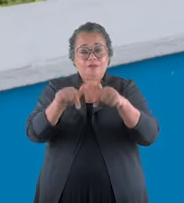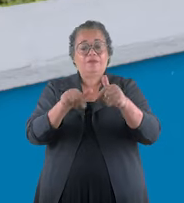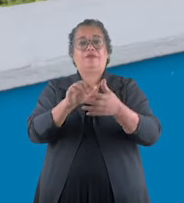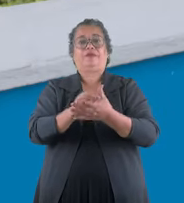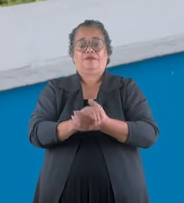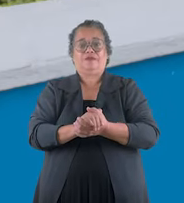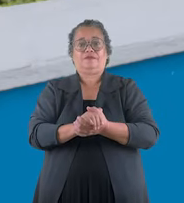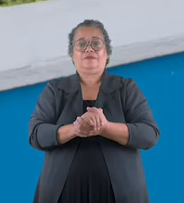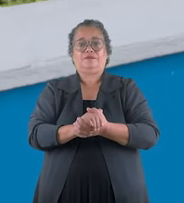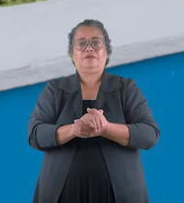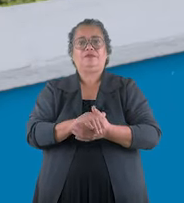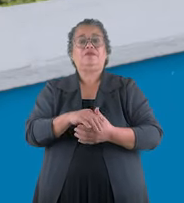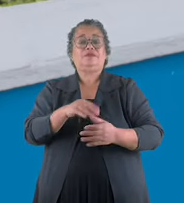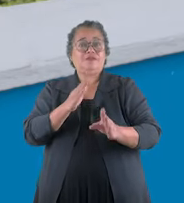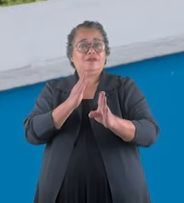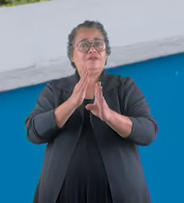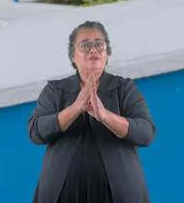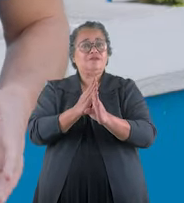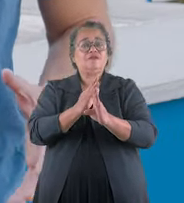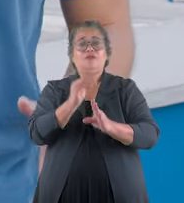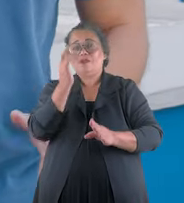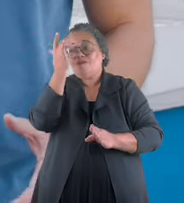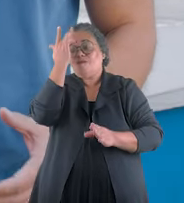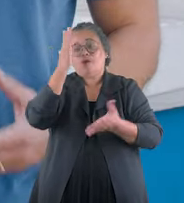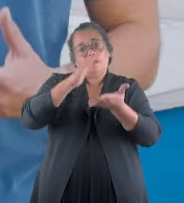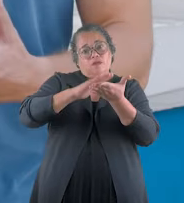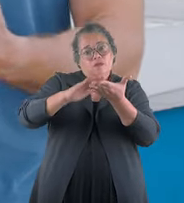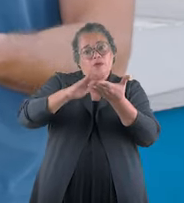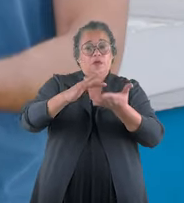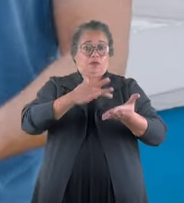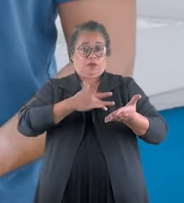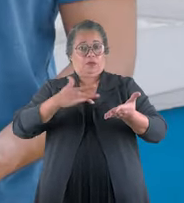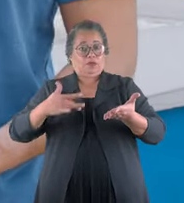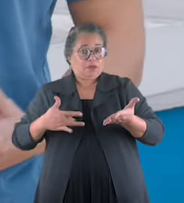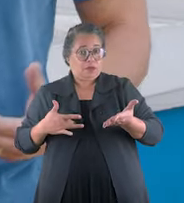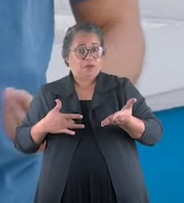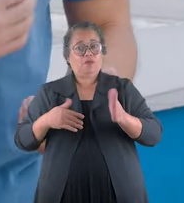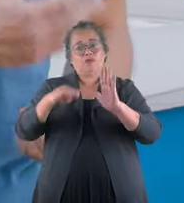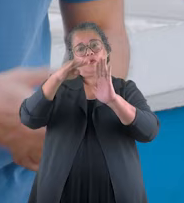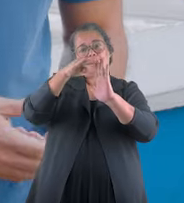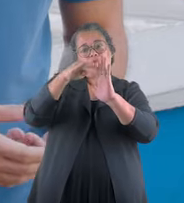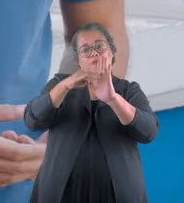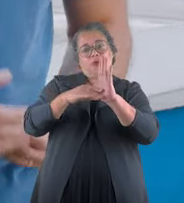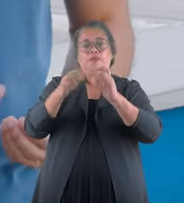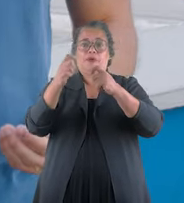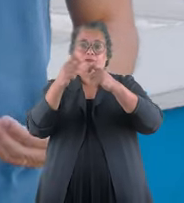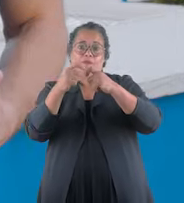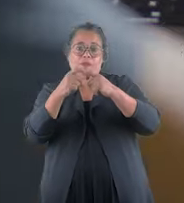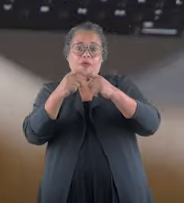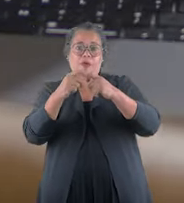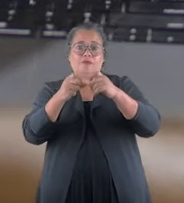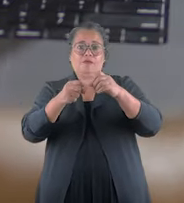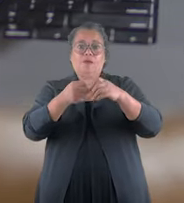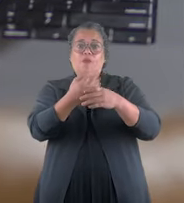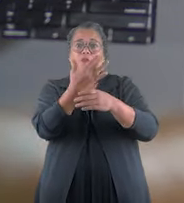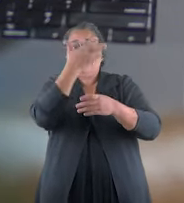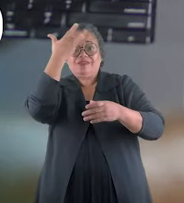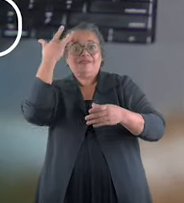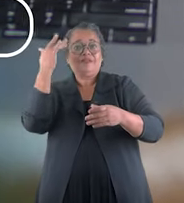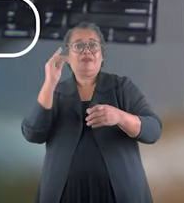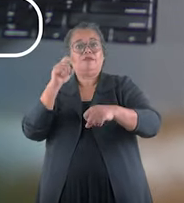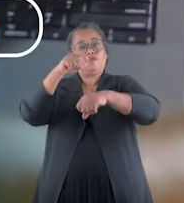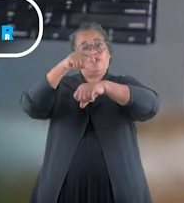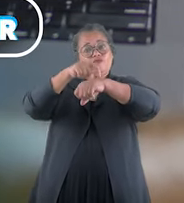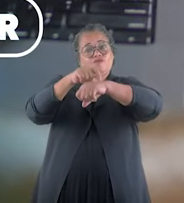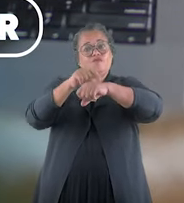e muito trabalho. E para todo mundo, é fácil saber os gastos com saúde, escala de médicos e quantos pacientes estão sendo